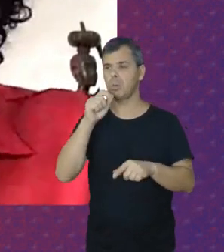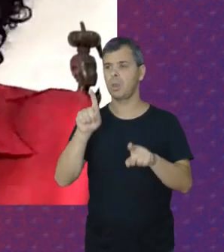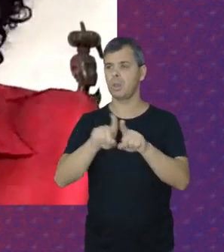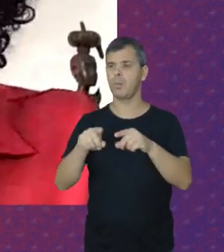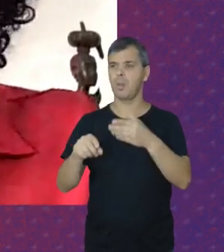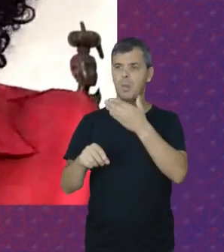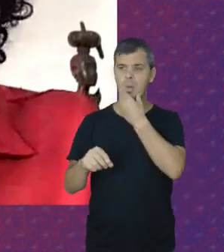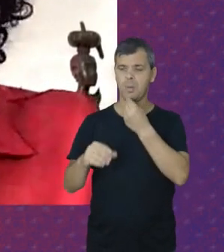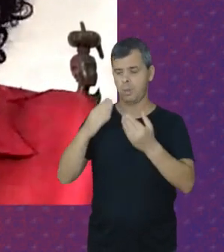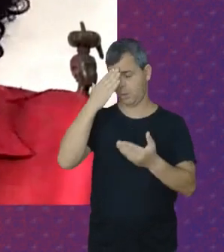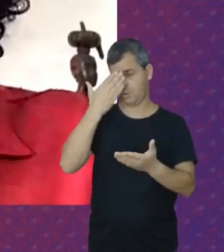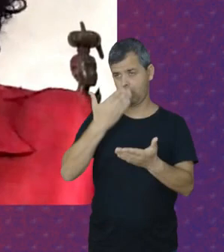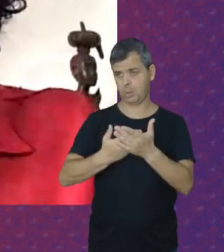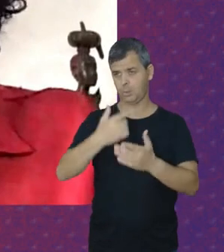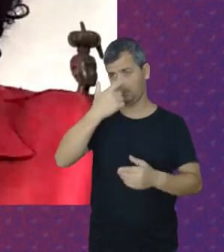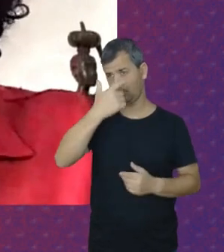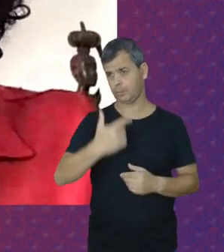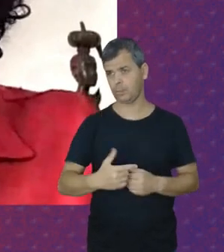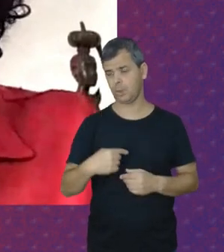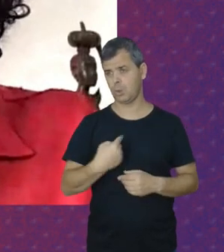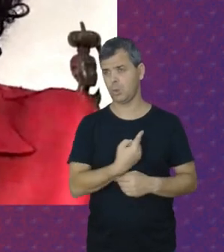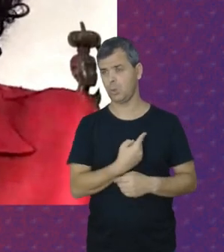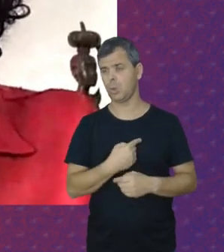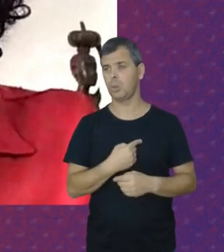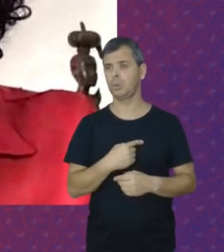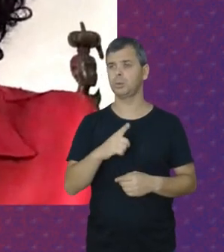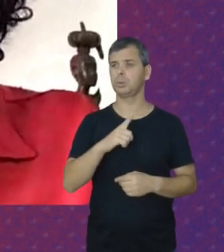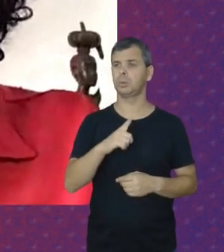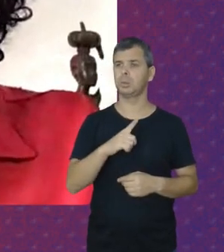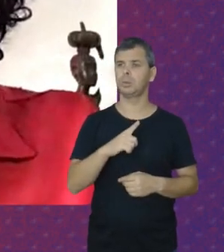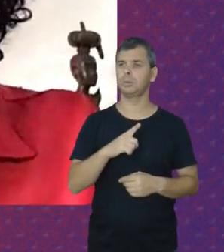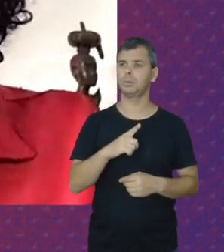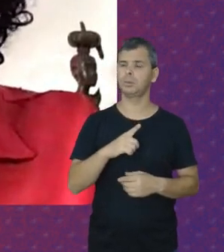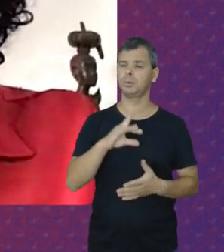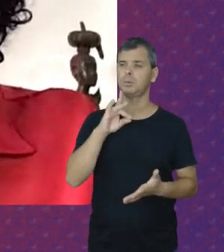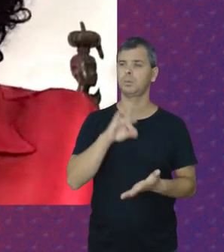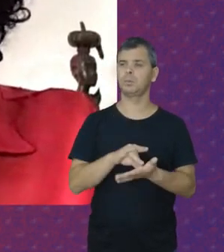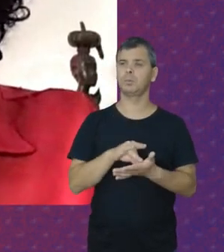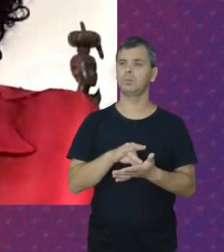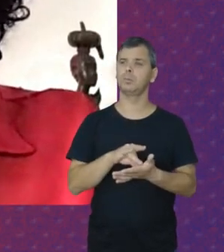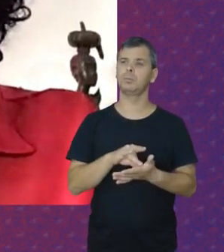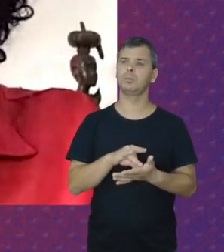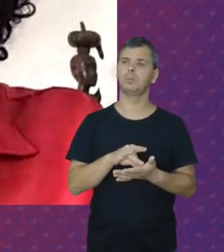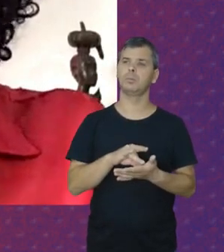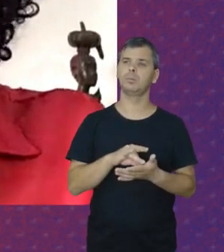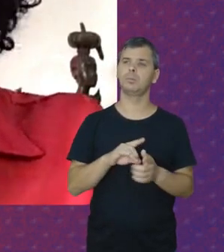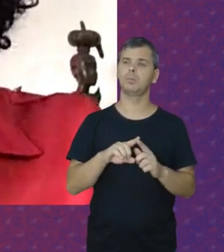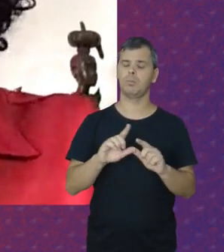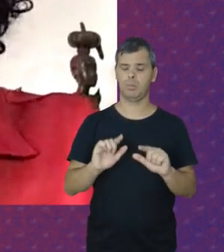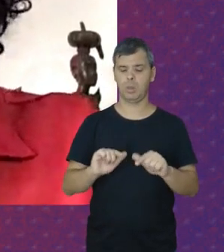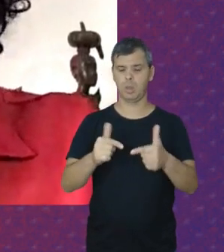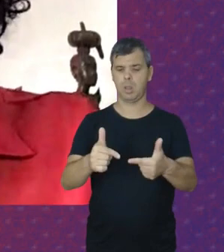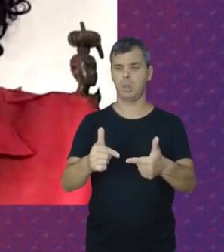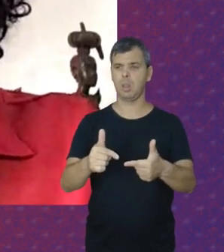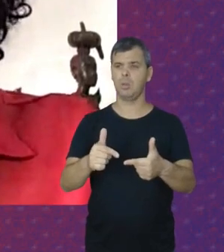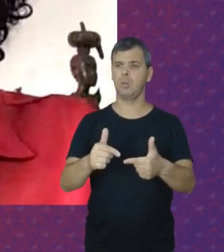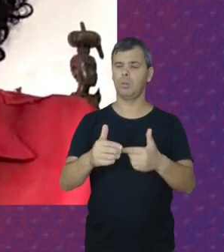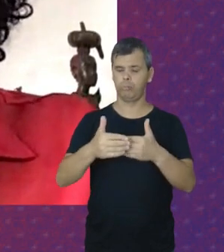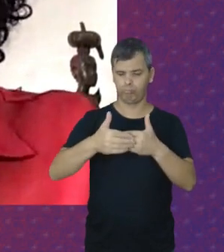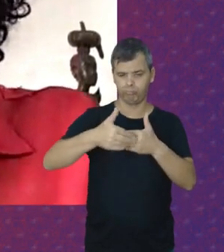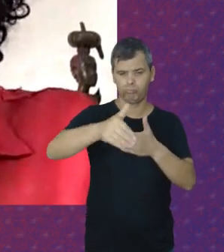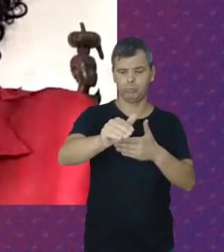Então eu Acredito Que nós Teremos Realmente Uma luta Pela frente